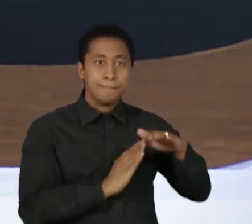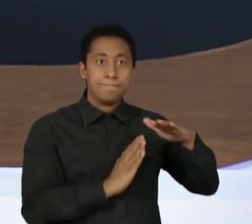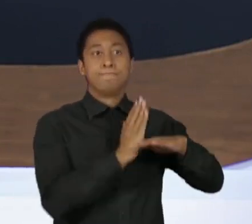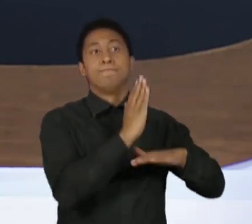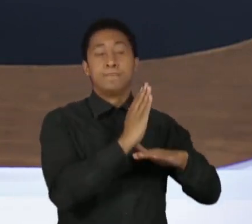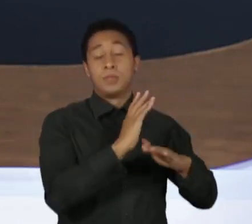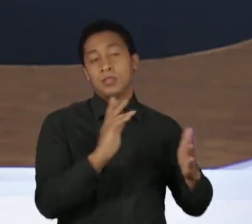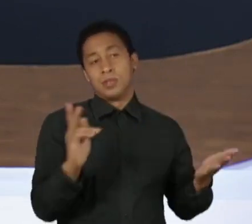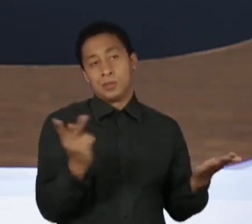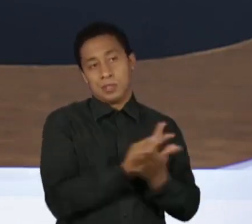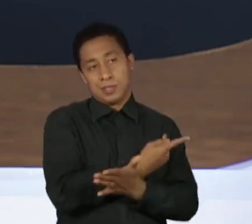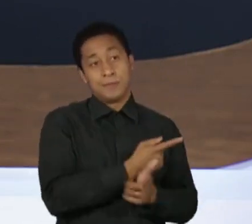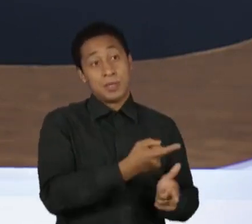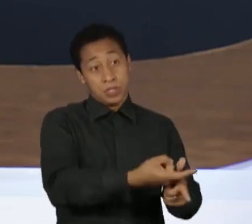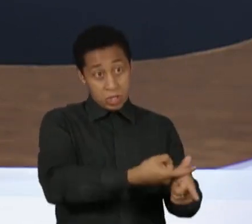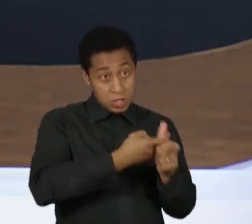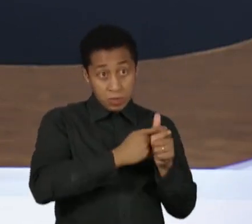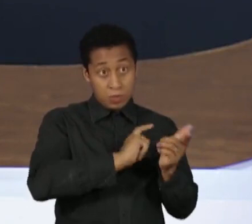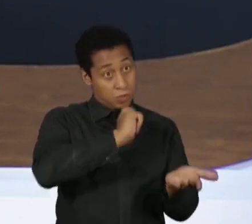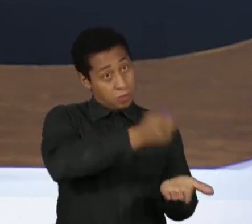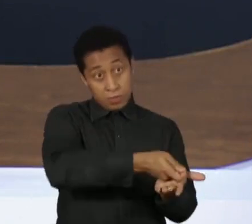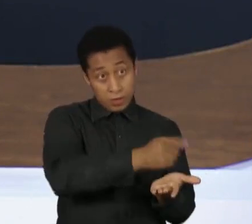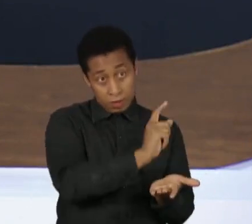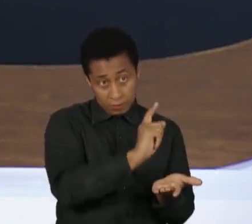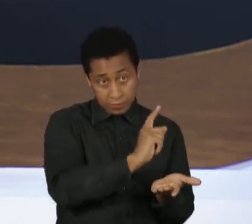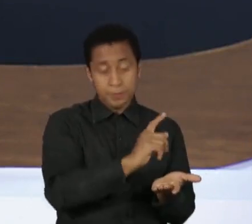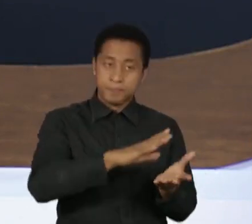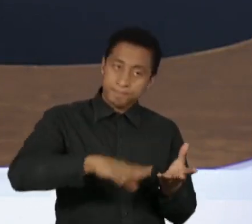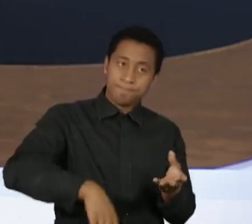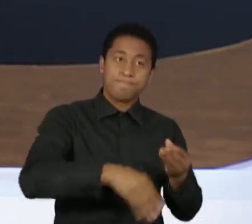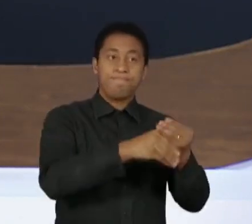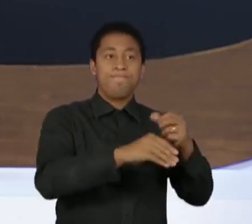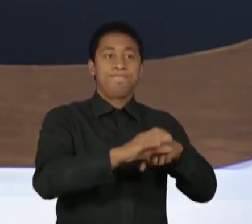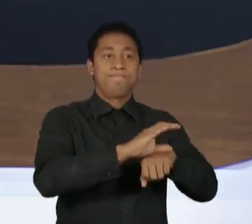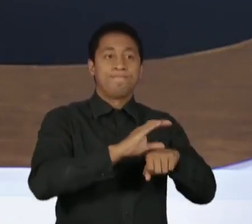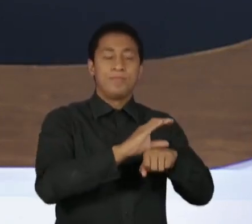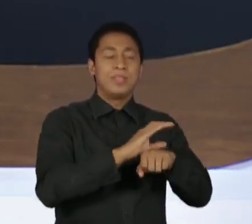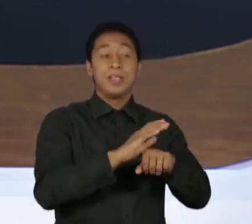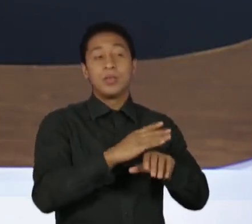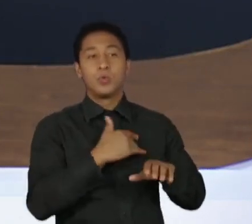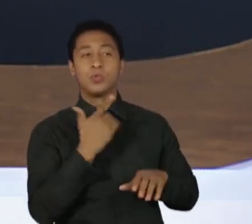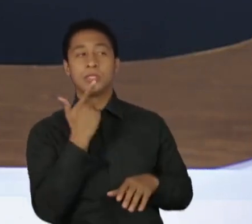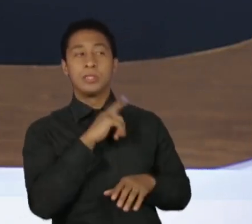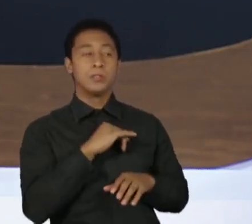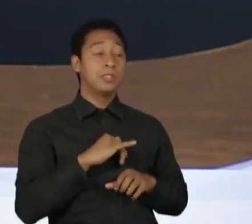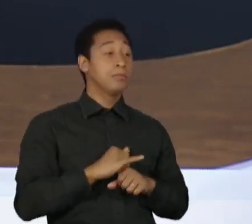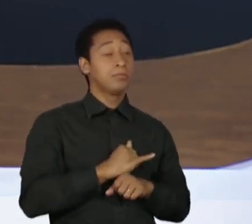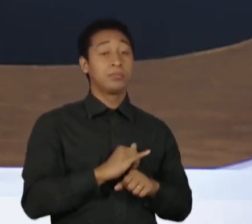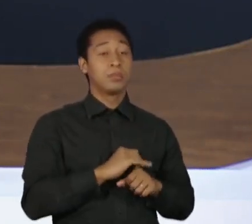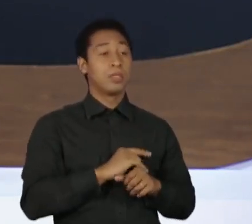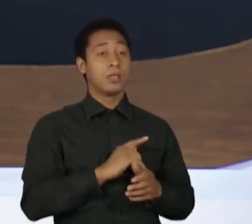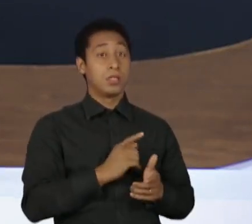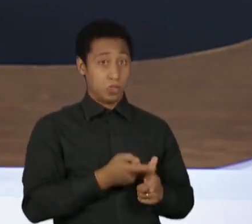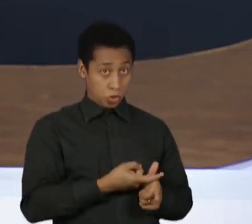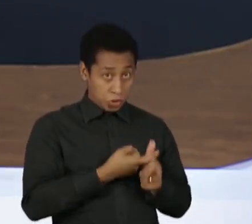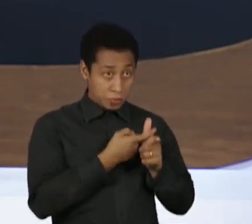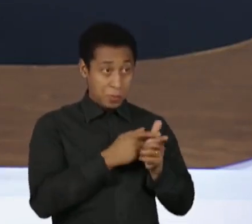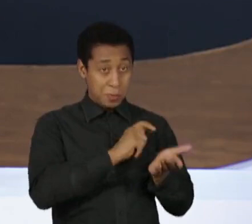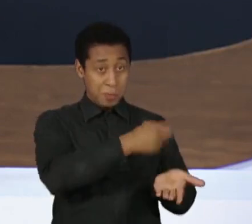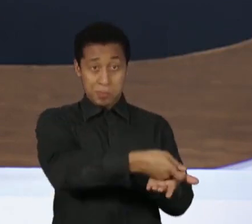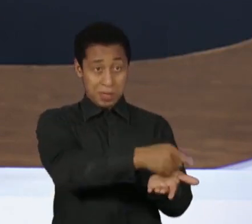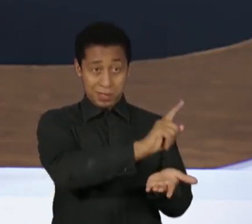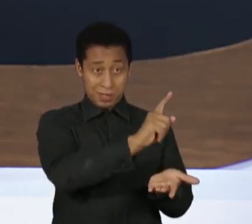precatórios. E aí se aprovou uma proposta de emenda à Constituição permitindo uma pedalada nos precatórios. Nessa ocasião o senhor foi